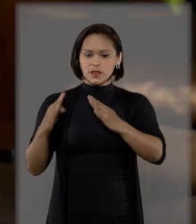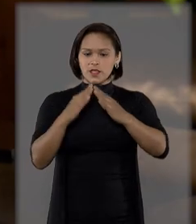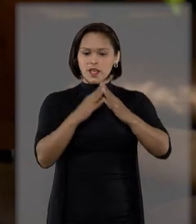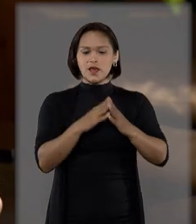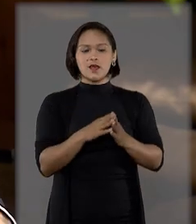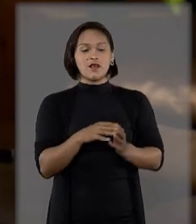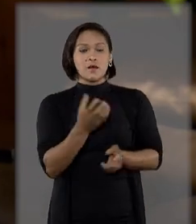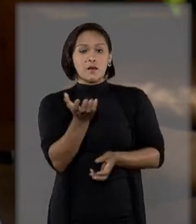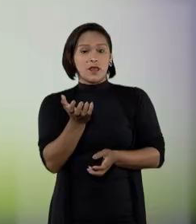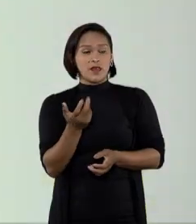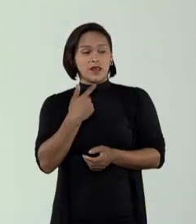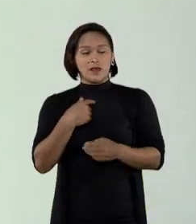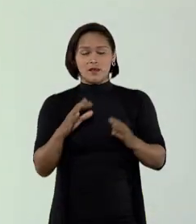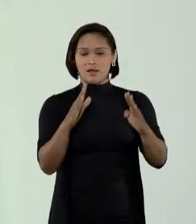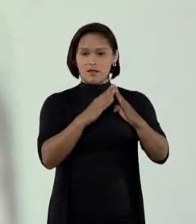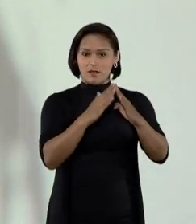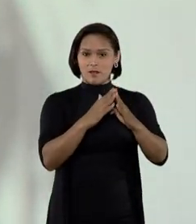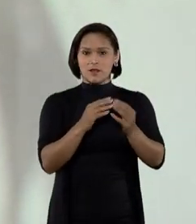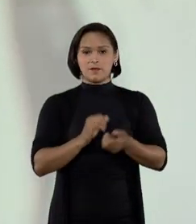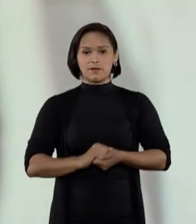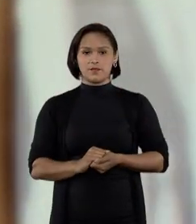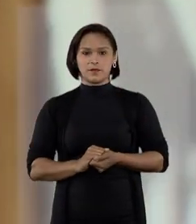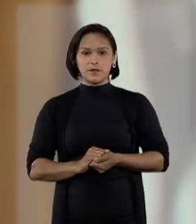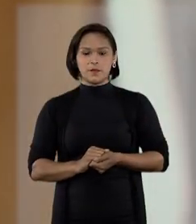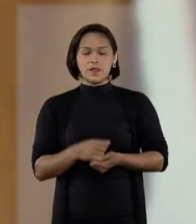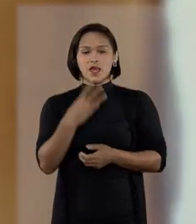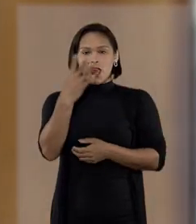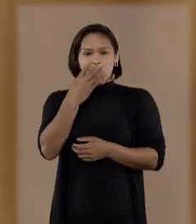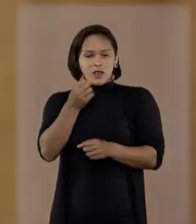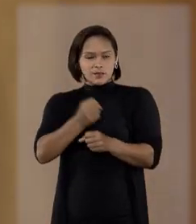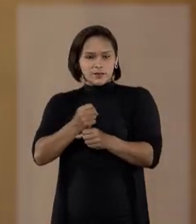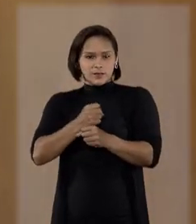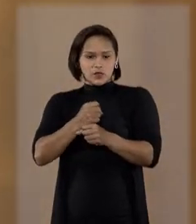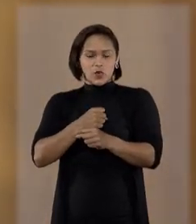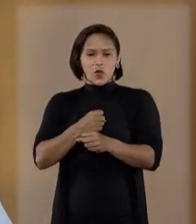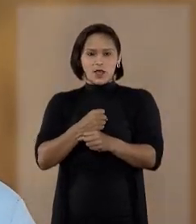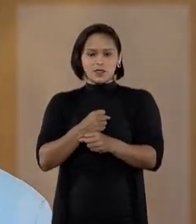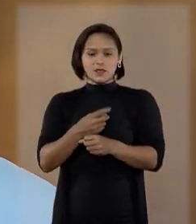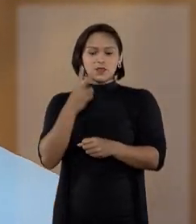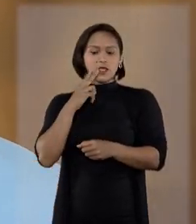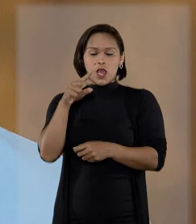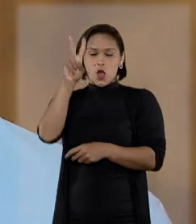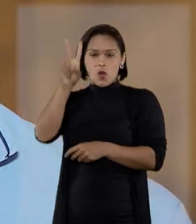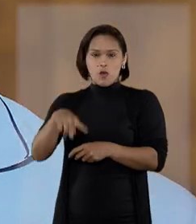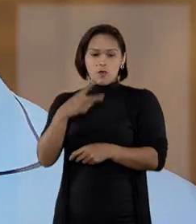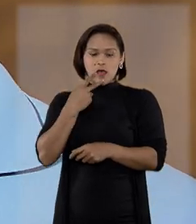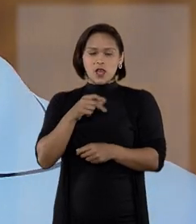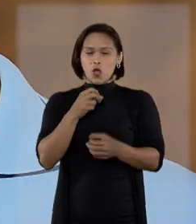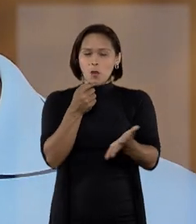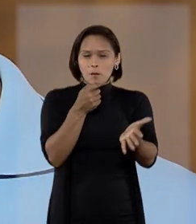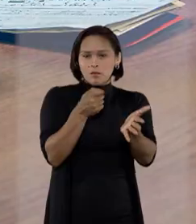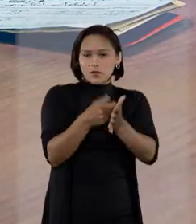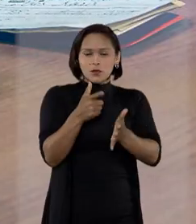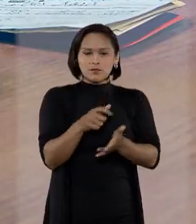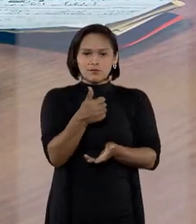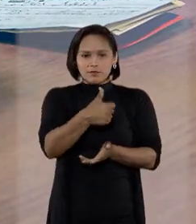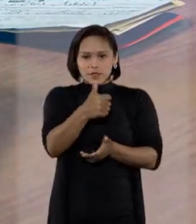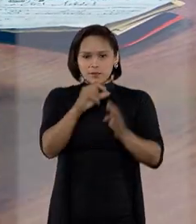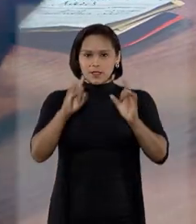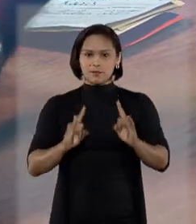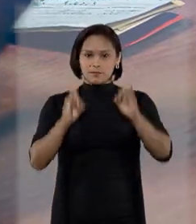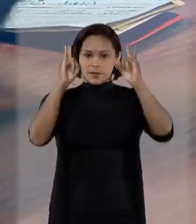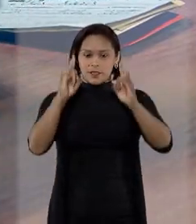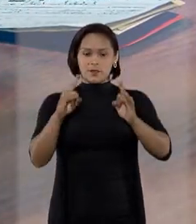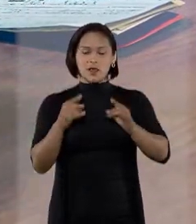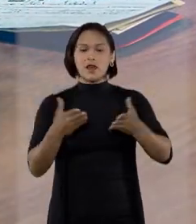querem comprar e querem vender imóveis. Há quatro anos, Renato realizou o sonho da casa própria. Comprou o primeiro apartamento. Na hora de